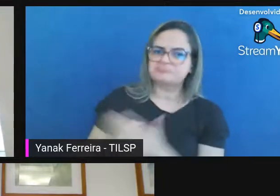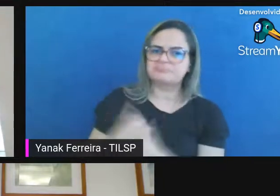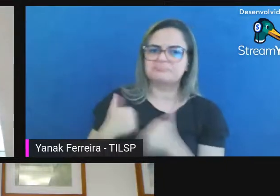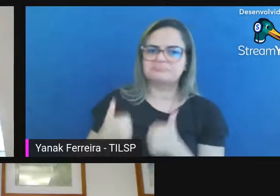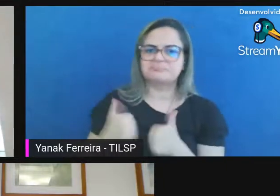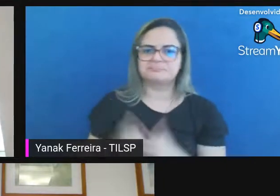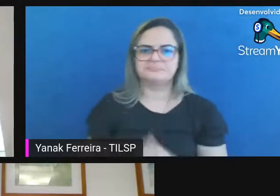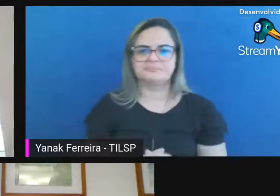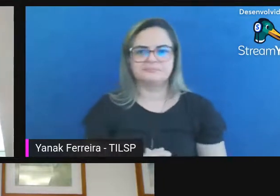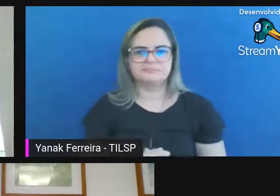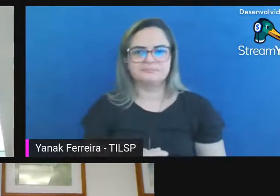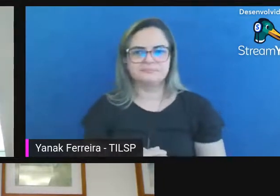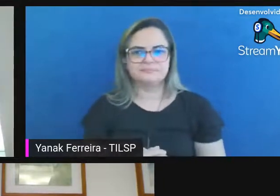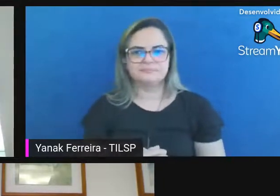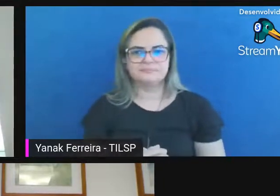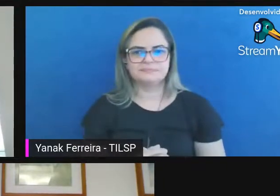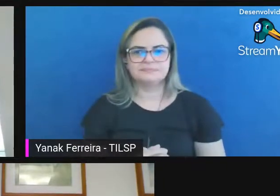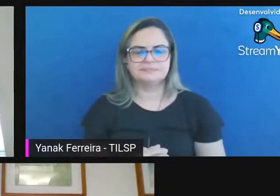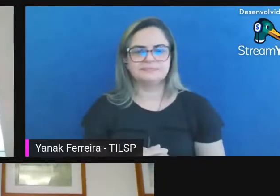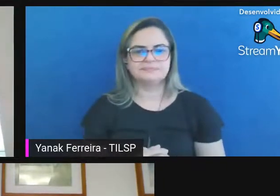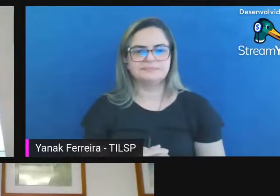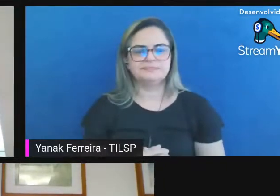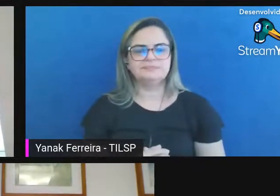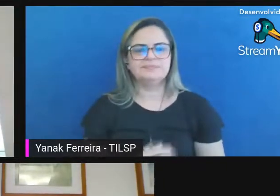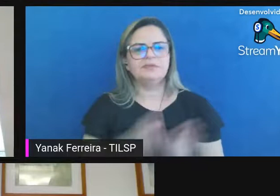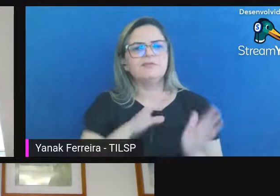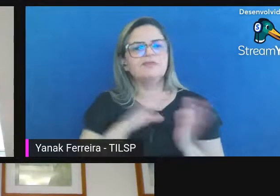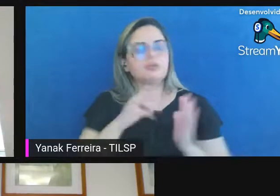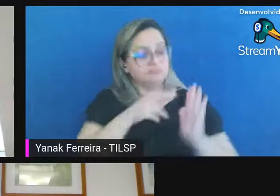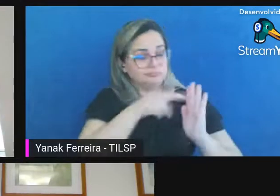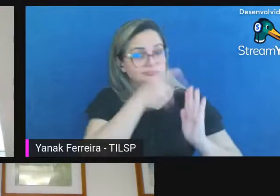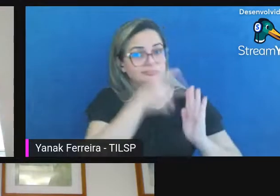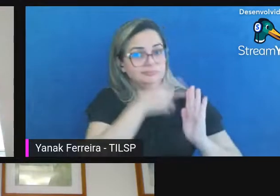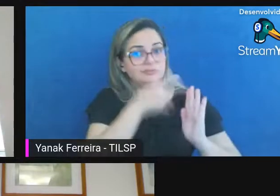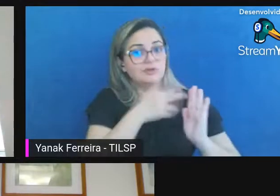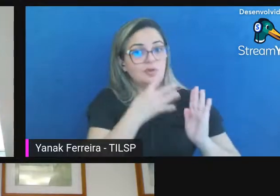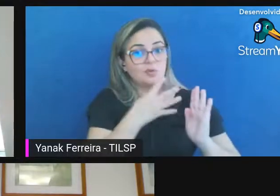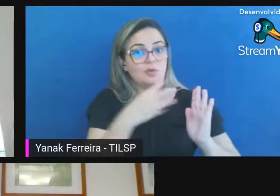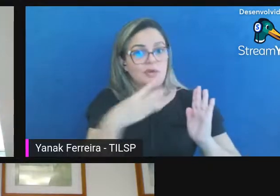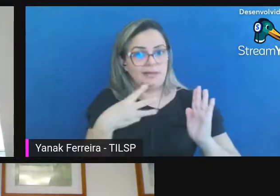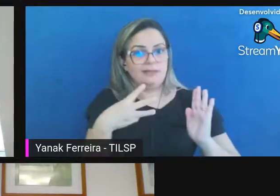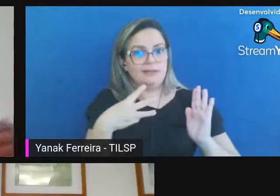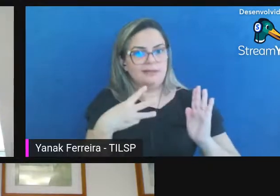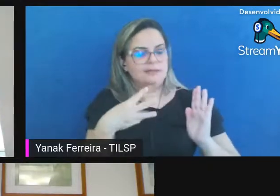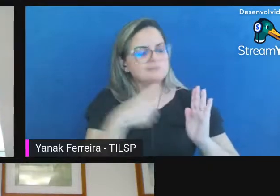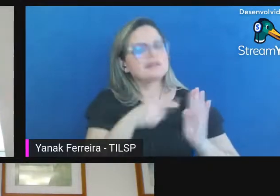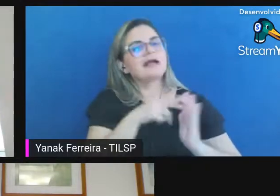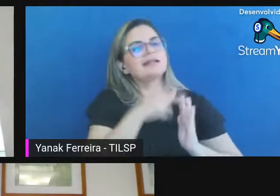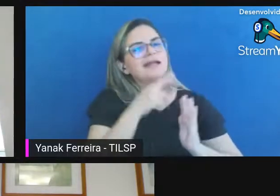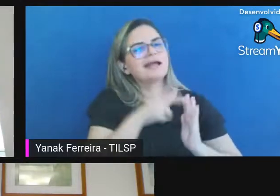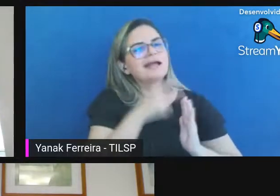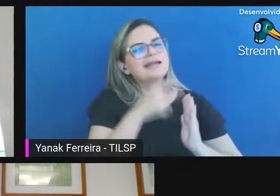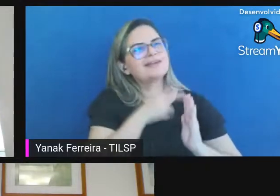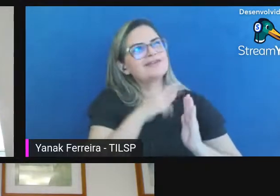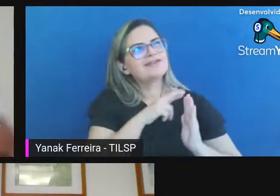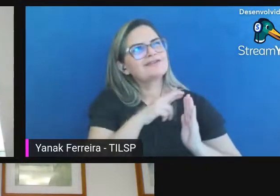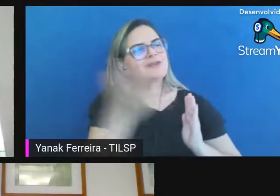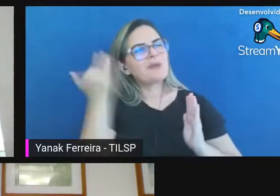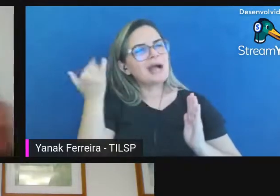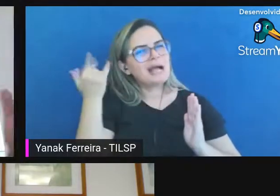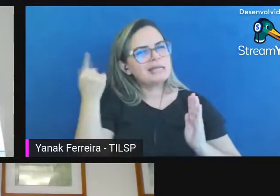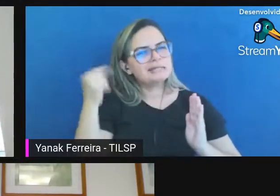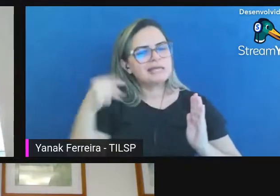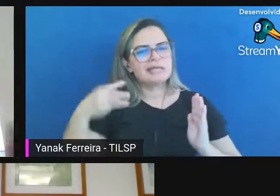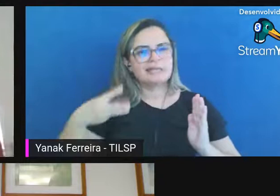a resolução 43 do CONARC que inclusive antes ela era resolução número 39 do CONARC